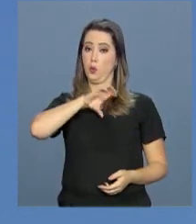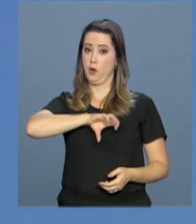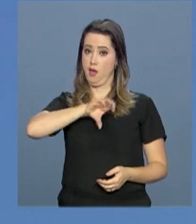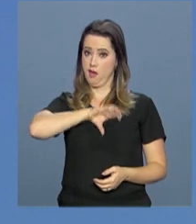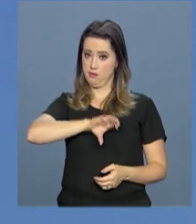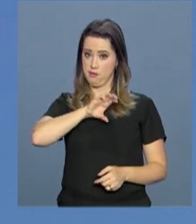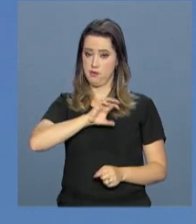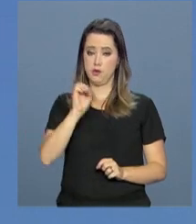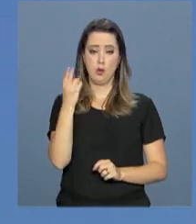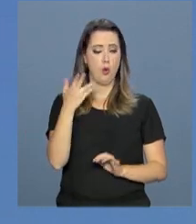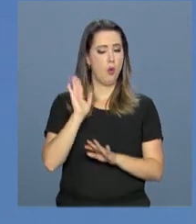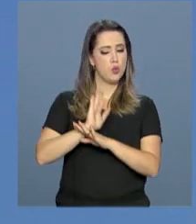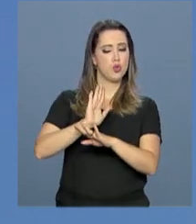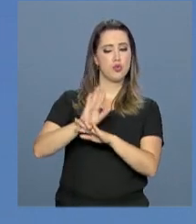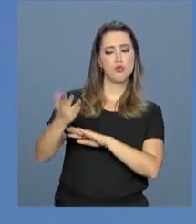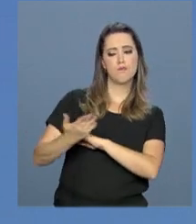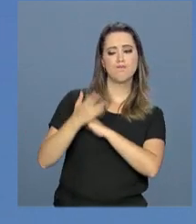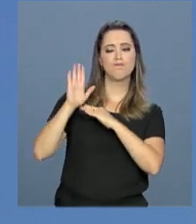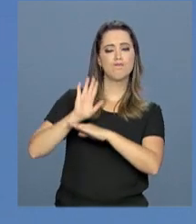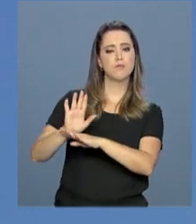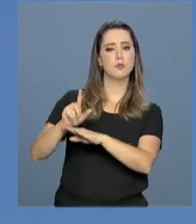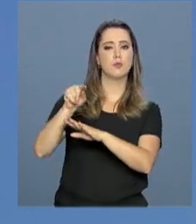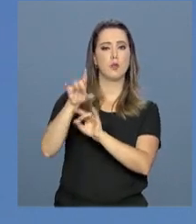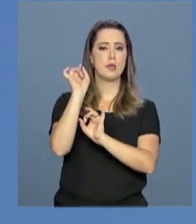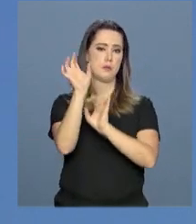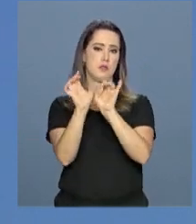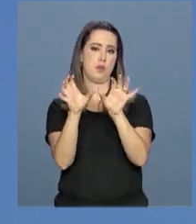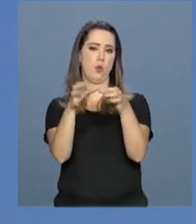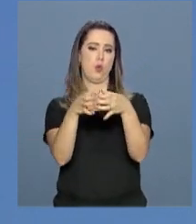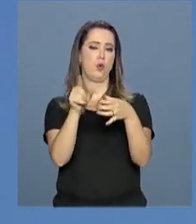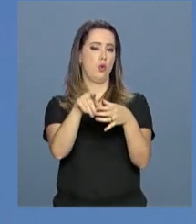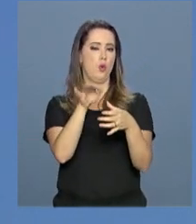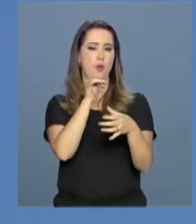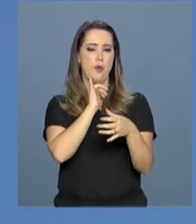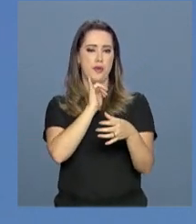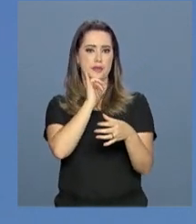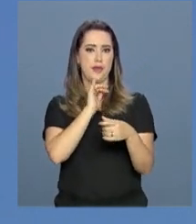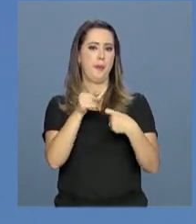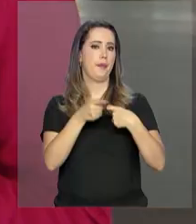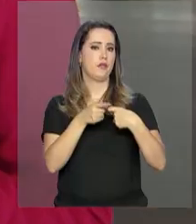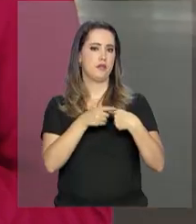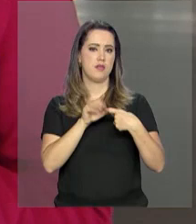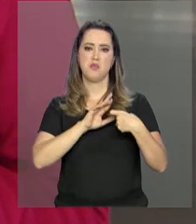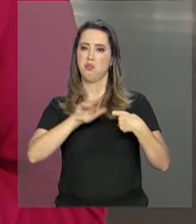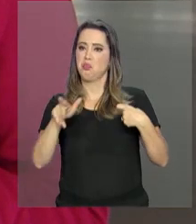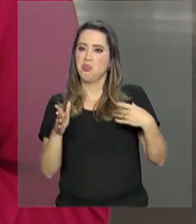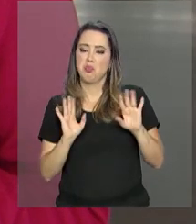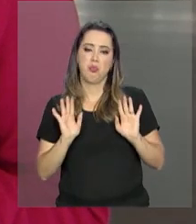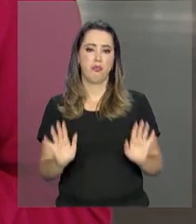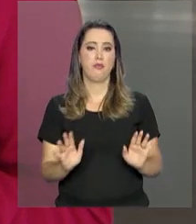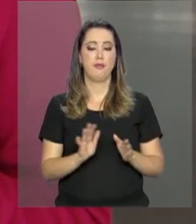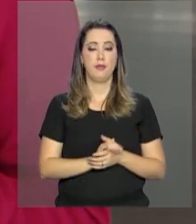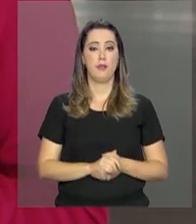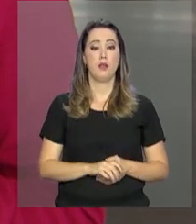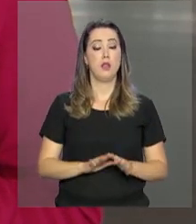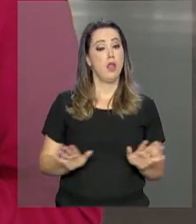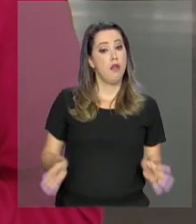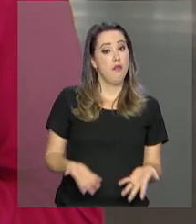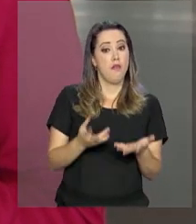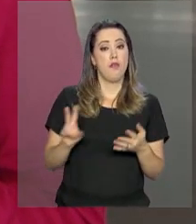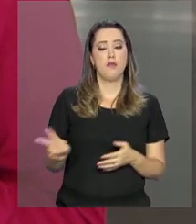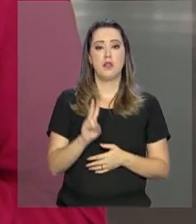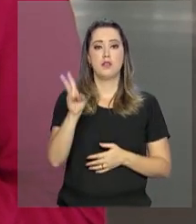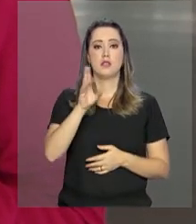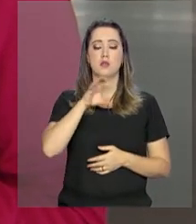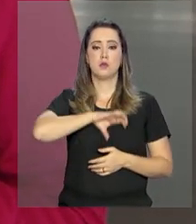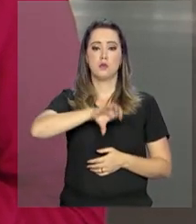alguns projetos de cooperação em áreas específicas, como telemedicina, por exemplo. Além da valorização da língua portuguesa,